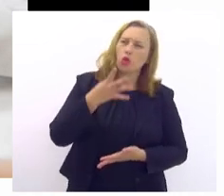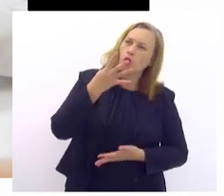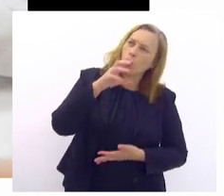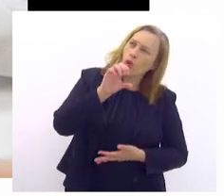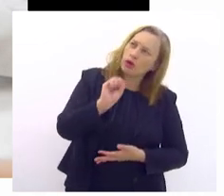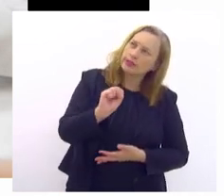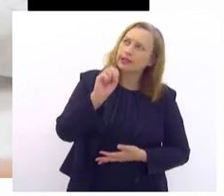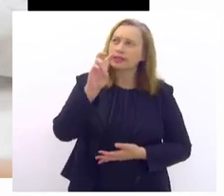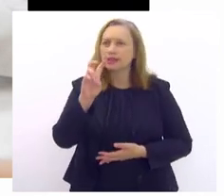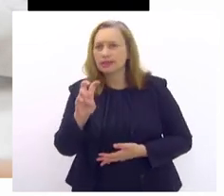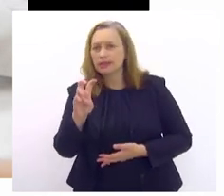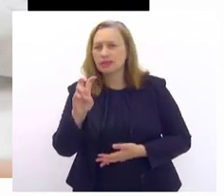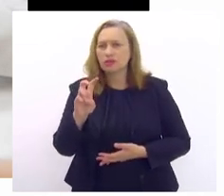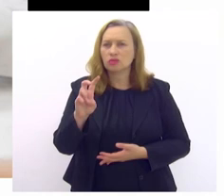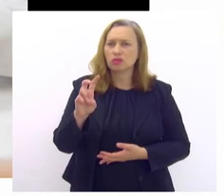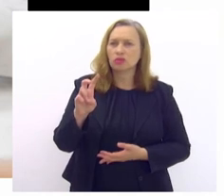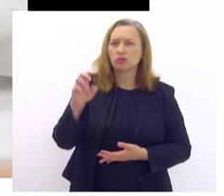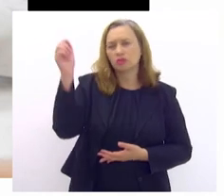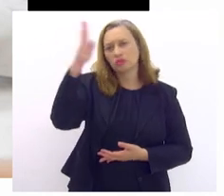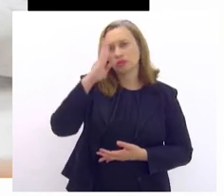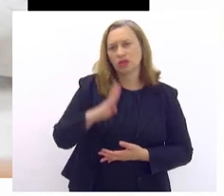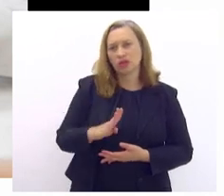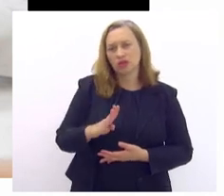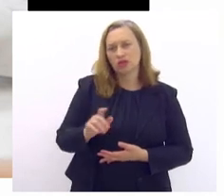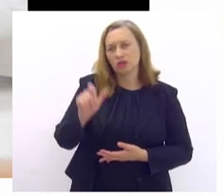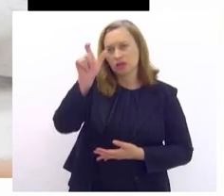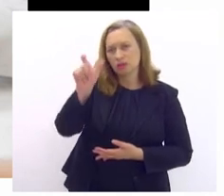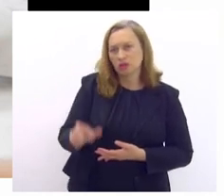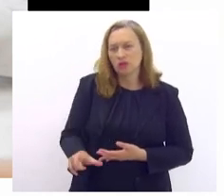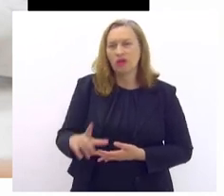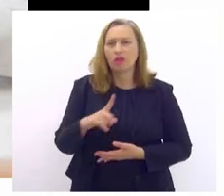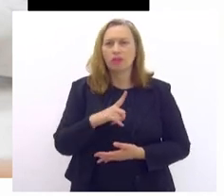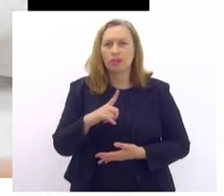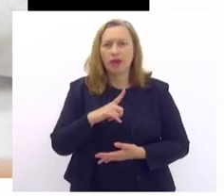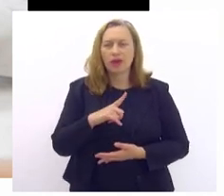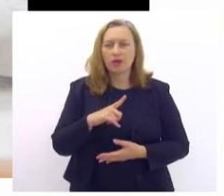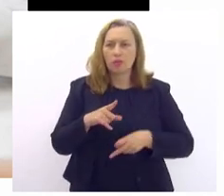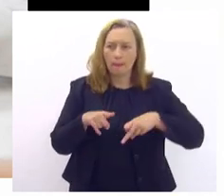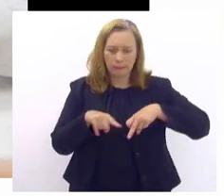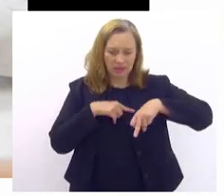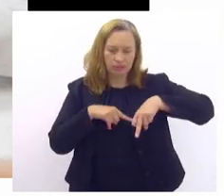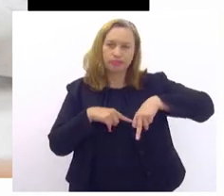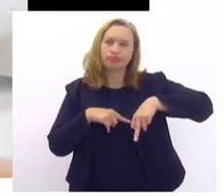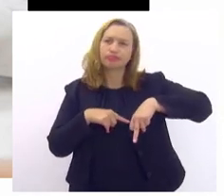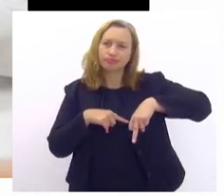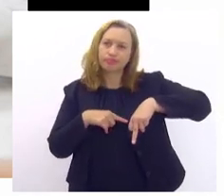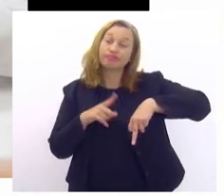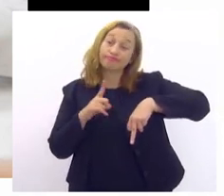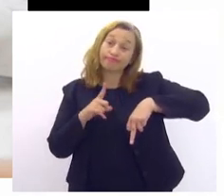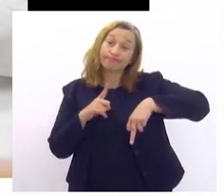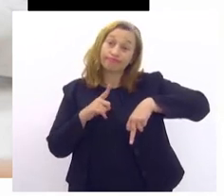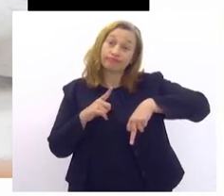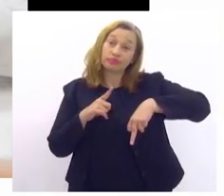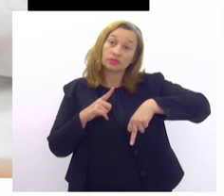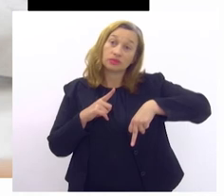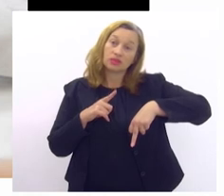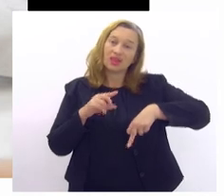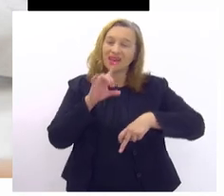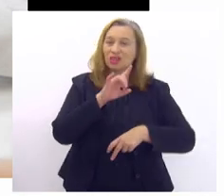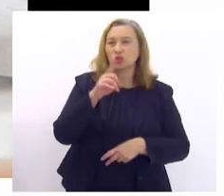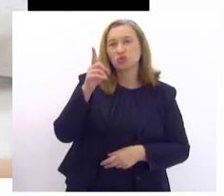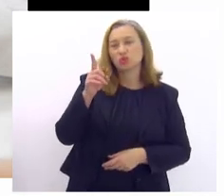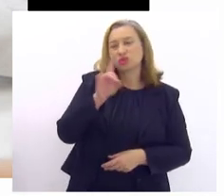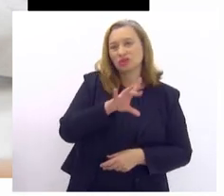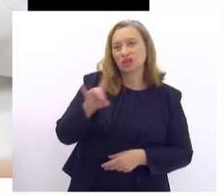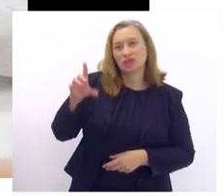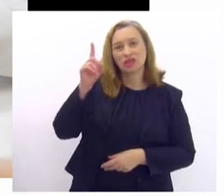brasileiros têm a perna, têm a perna amputada, algum membro amputado, a cada dia,